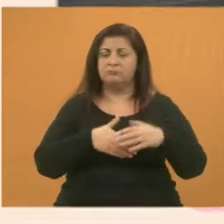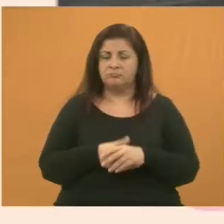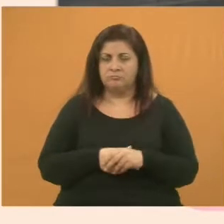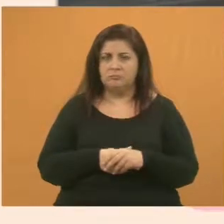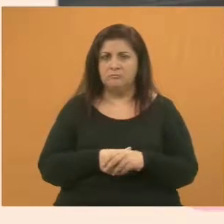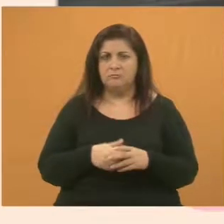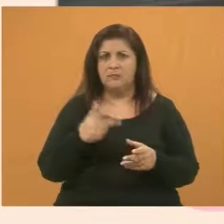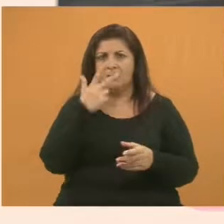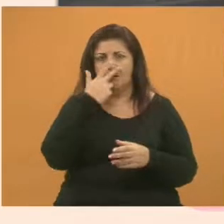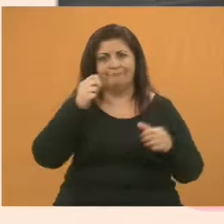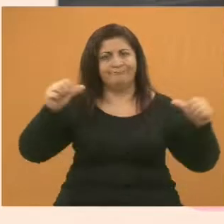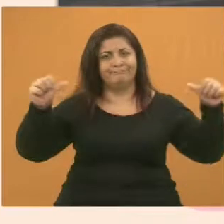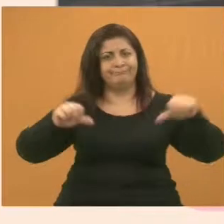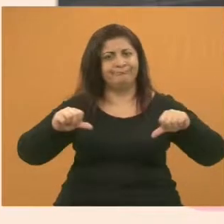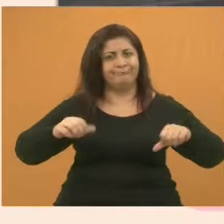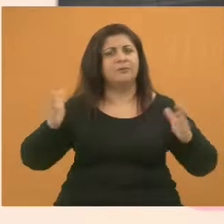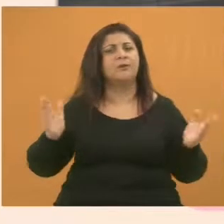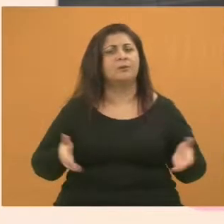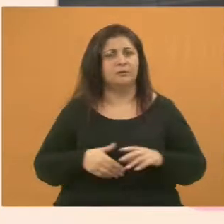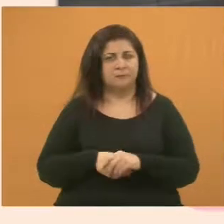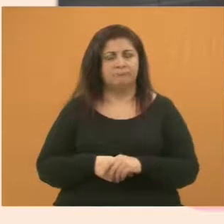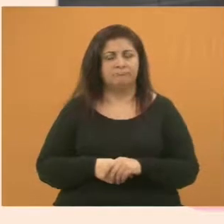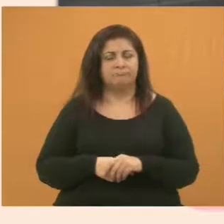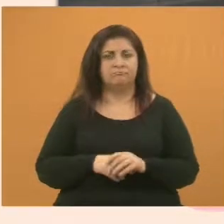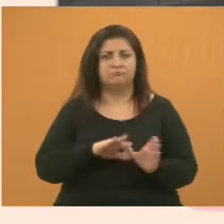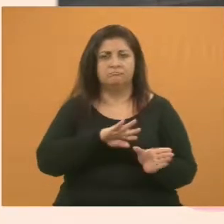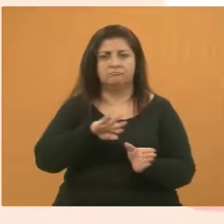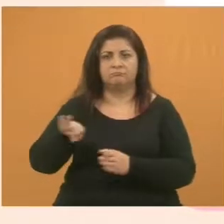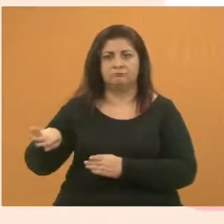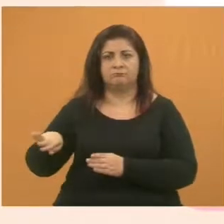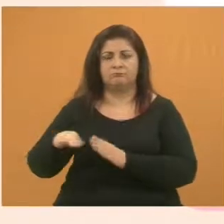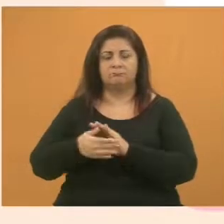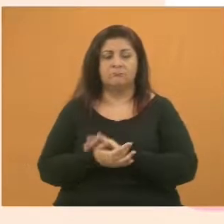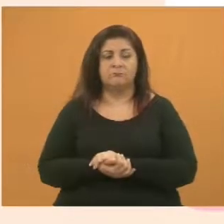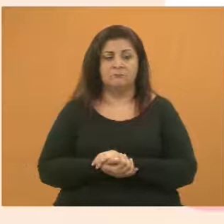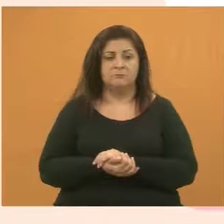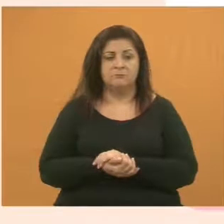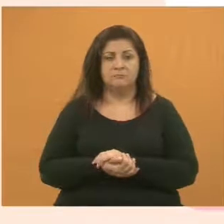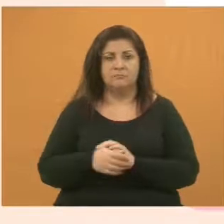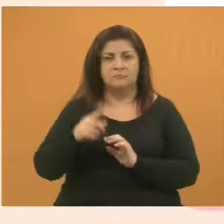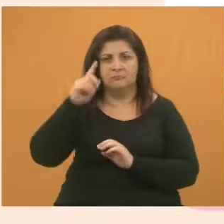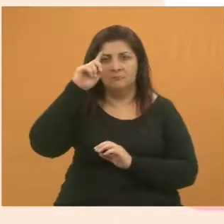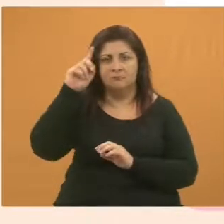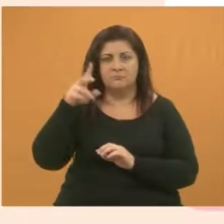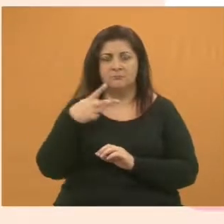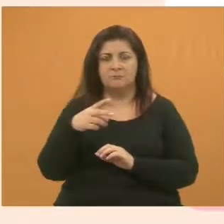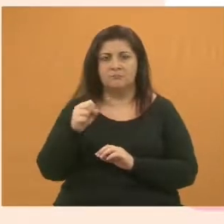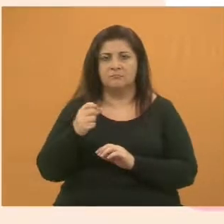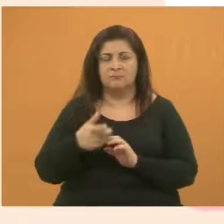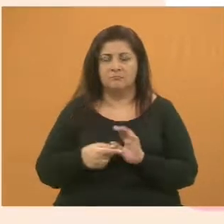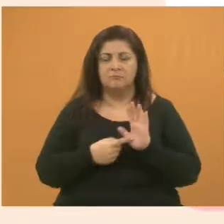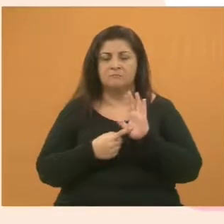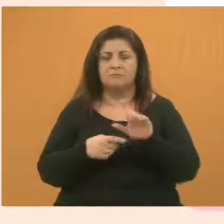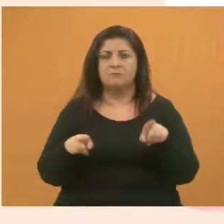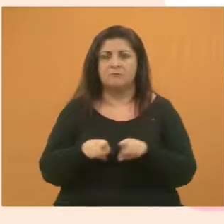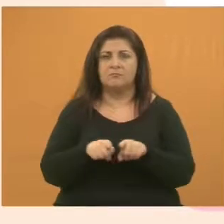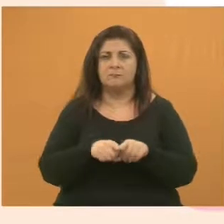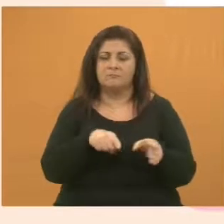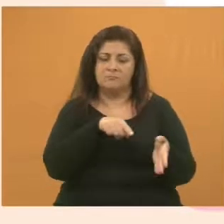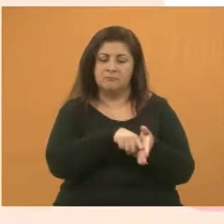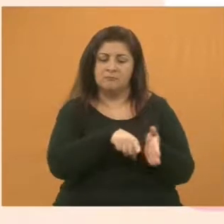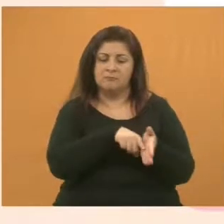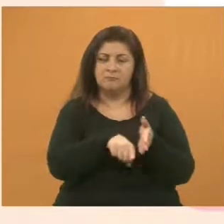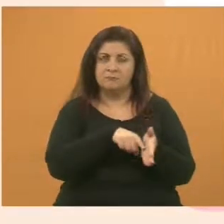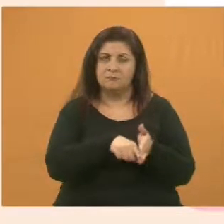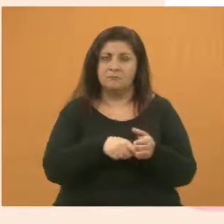Eu acho que está pior agora do que antes. Próximo. No dia 28, indicamos novamente estudos para a